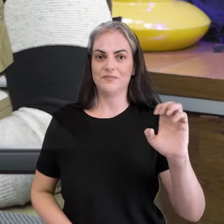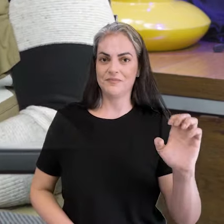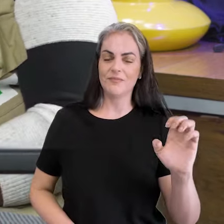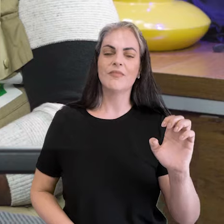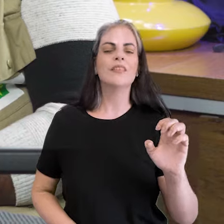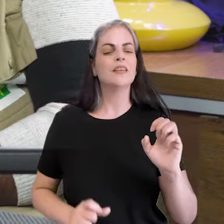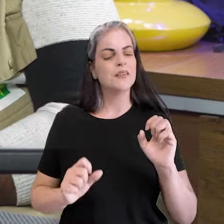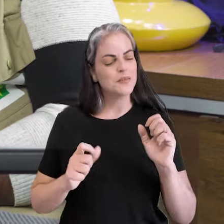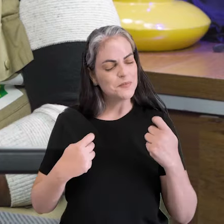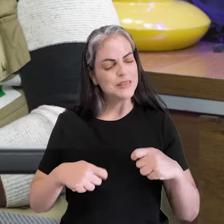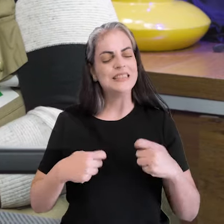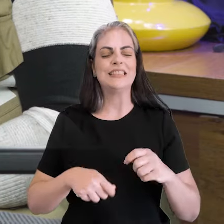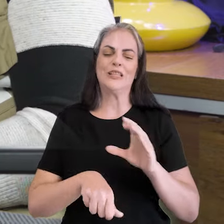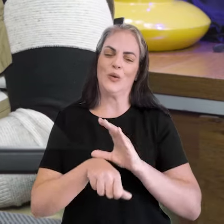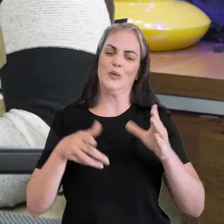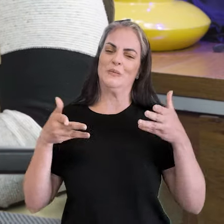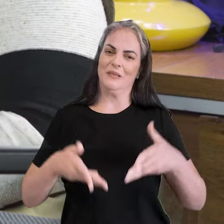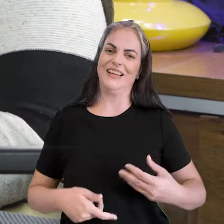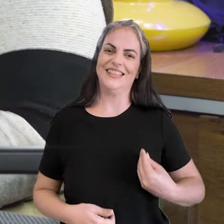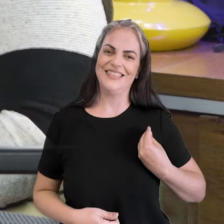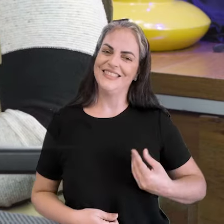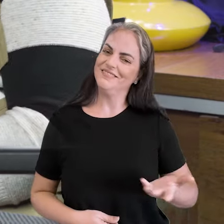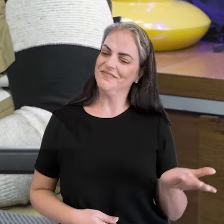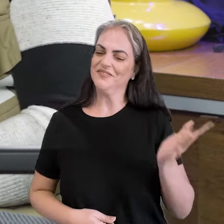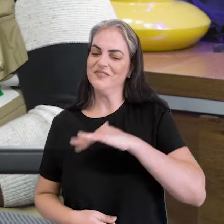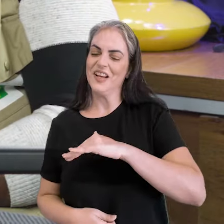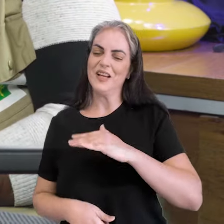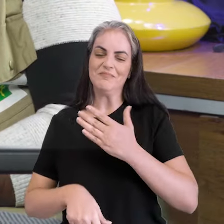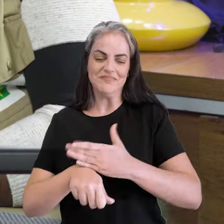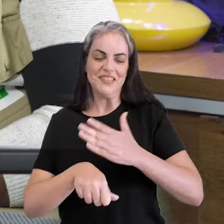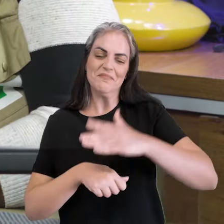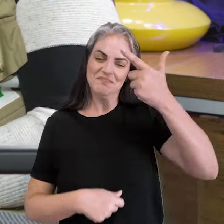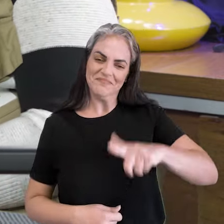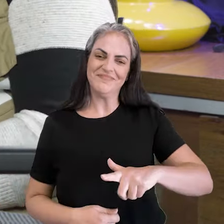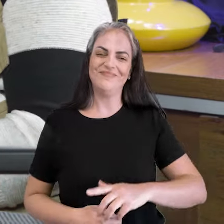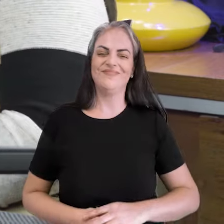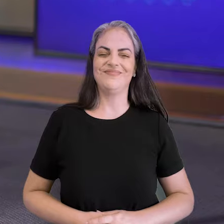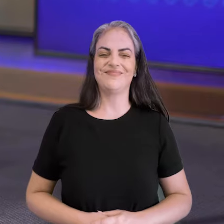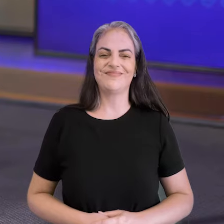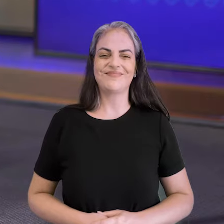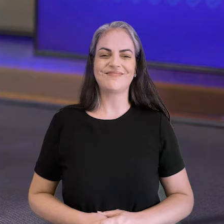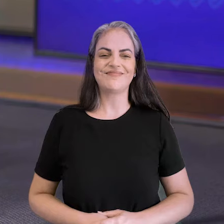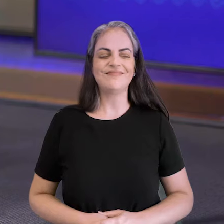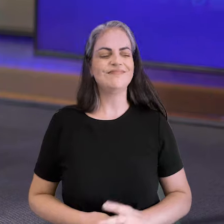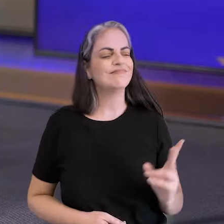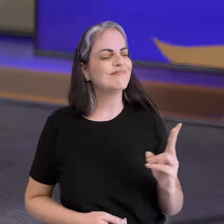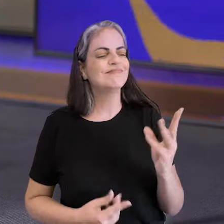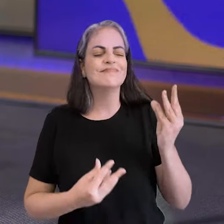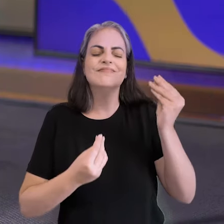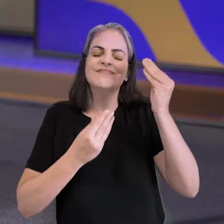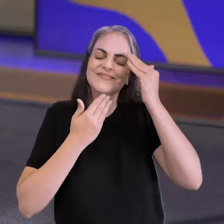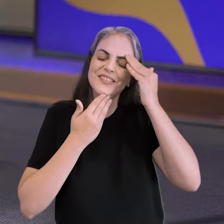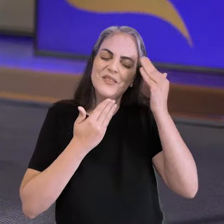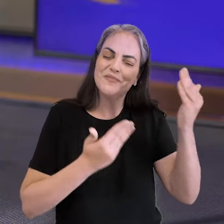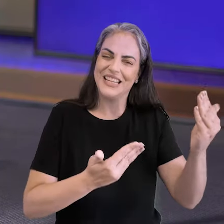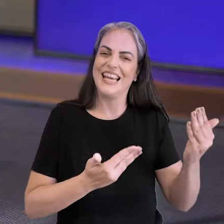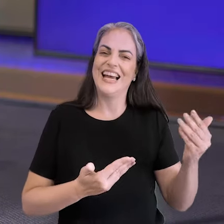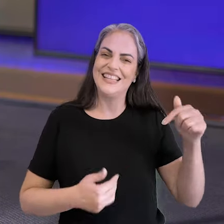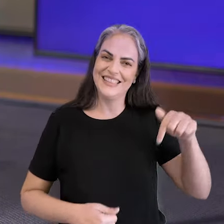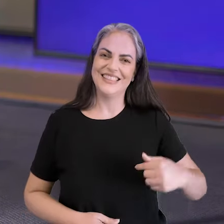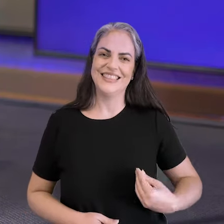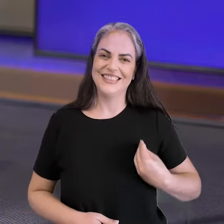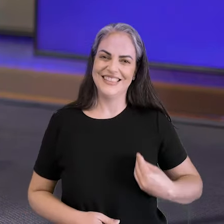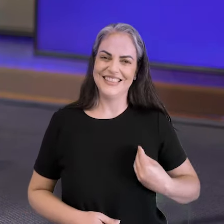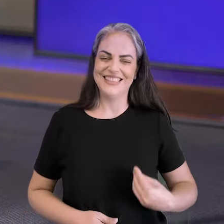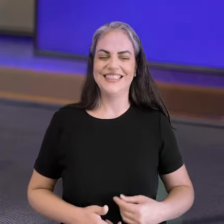que façam o curso. E vamos lá nos capacitar mais uma vez. Luiz, Sandra, muito obrigada pela participação de